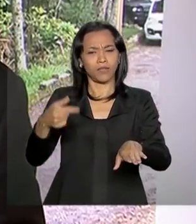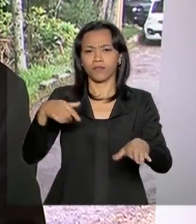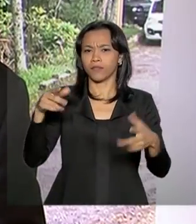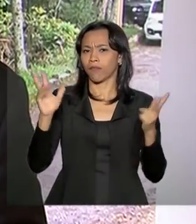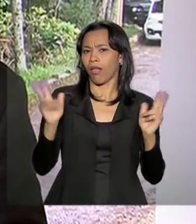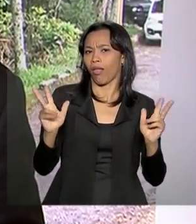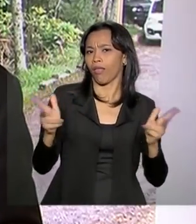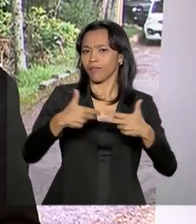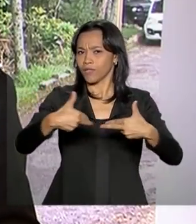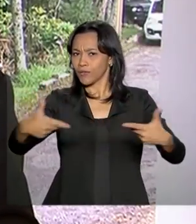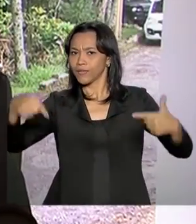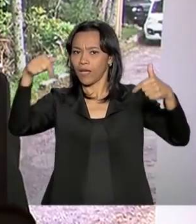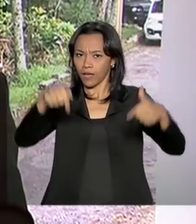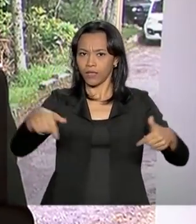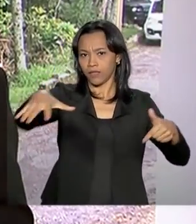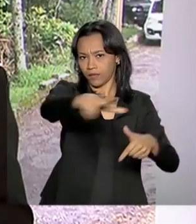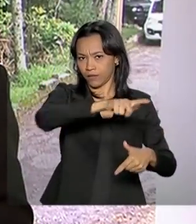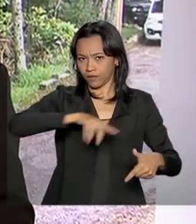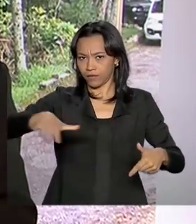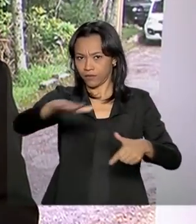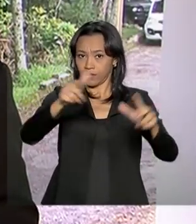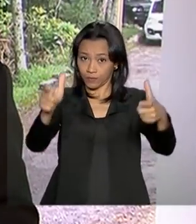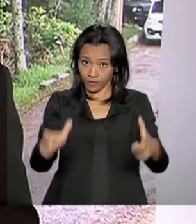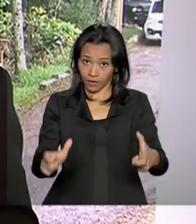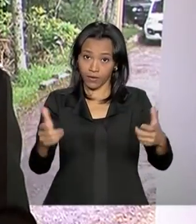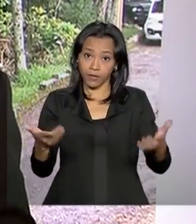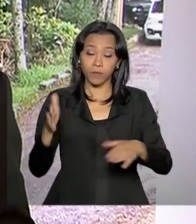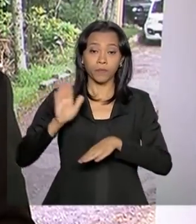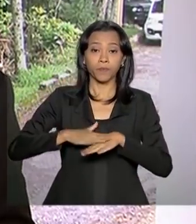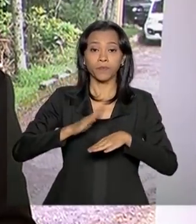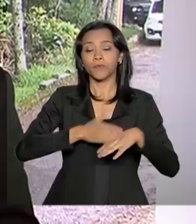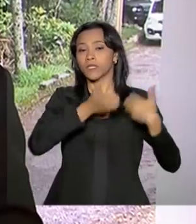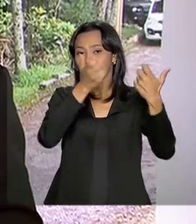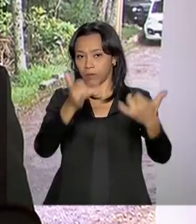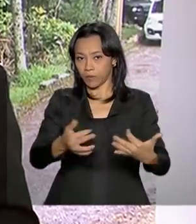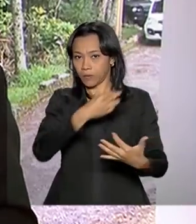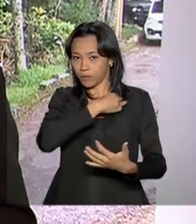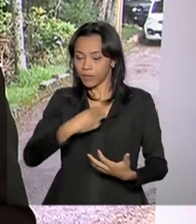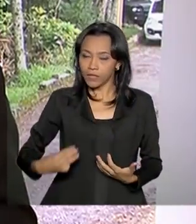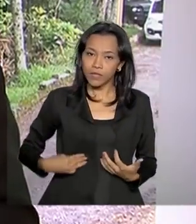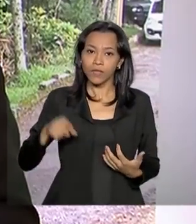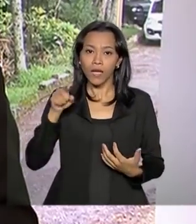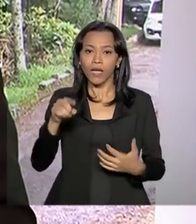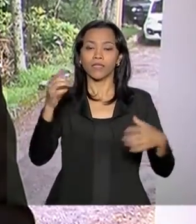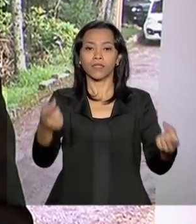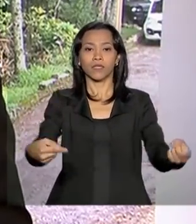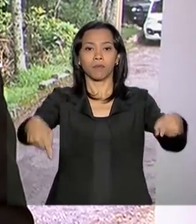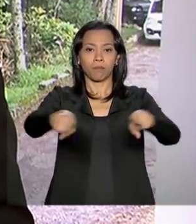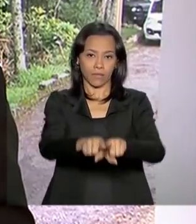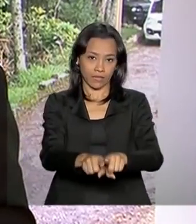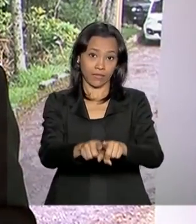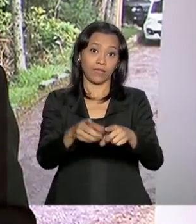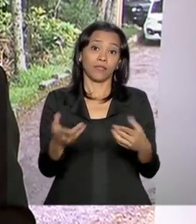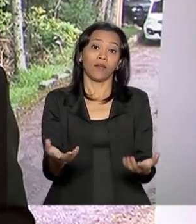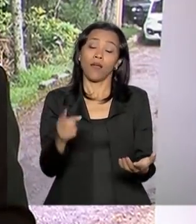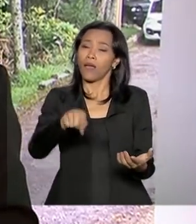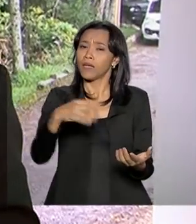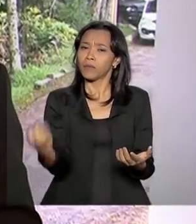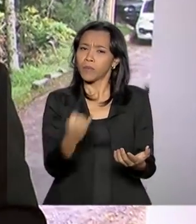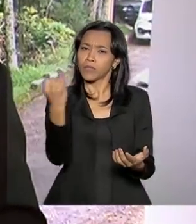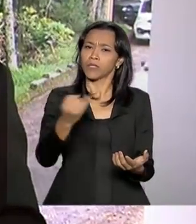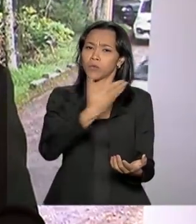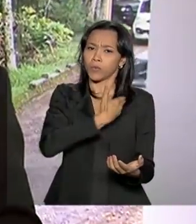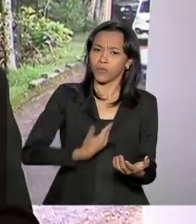e de aventura aqui no Parque Nacional do Itatiaia. Segundo o ministro do Meio Ambiente, essa união com a iniciativa privada é fundamental